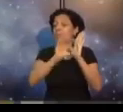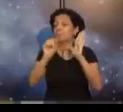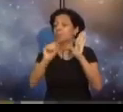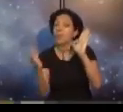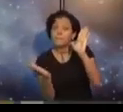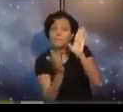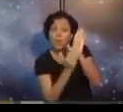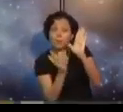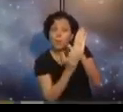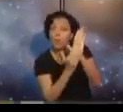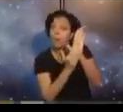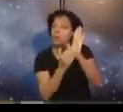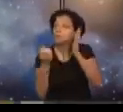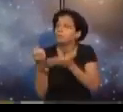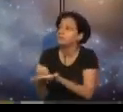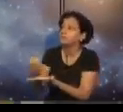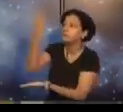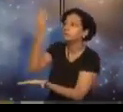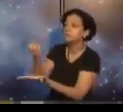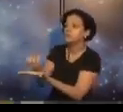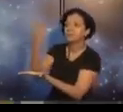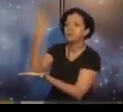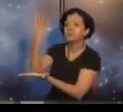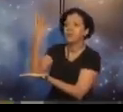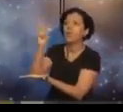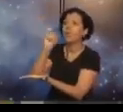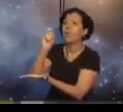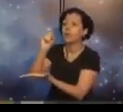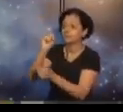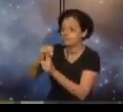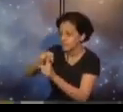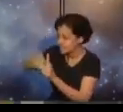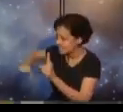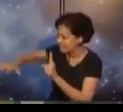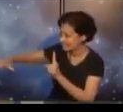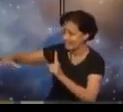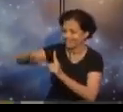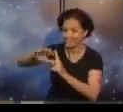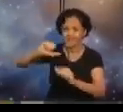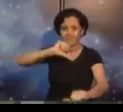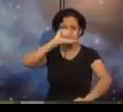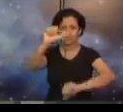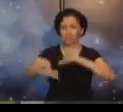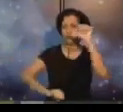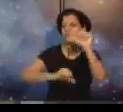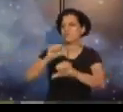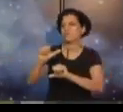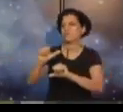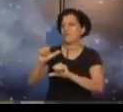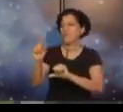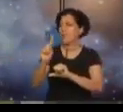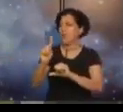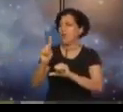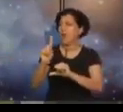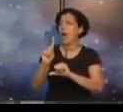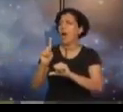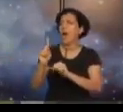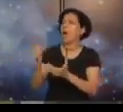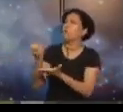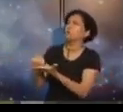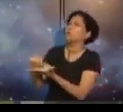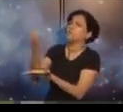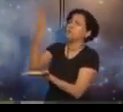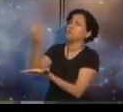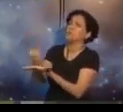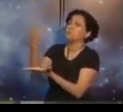revolucionária na transformação social. Não diz que o Espiritismo é o salvador da terra, não,